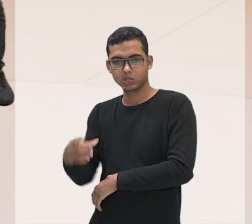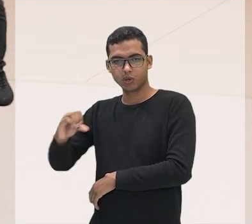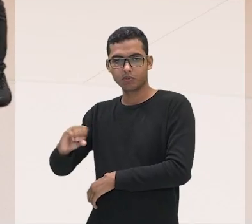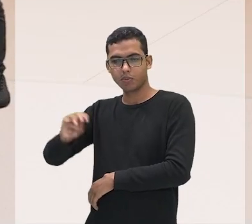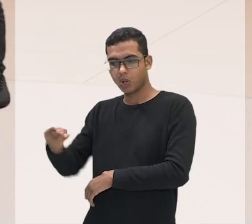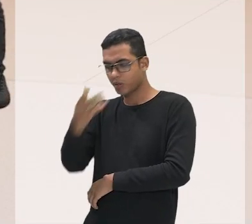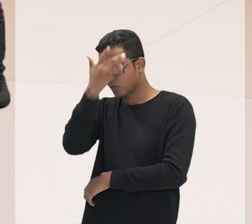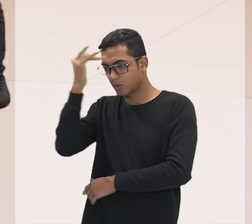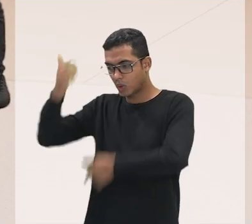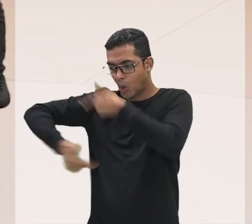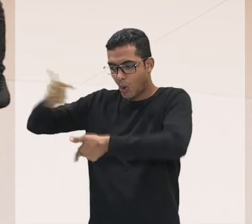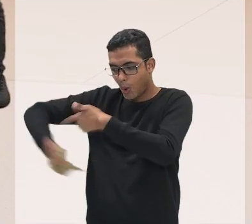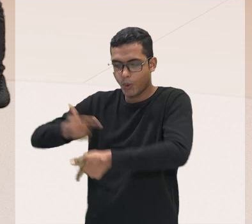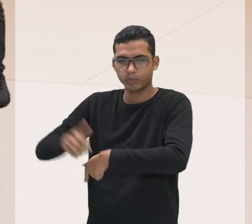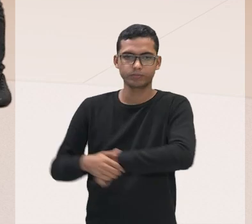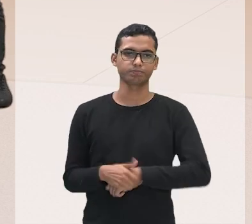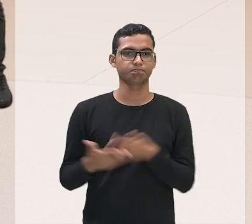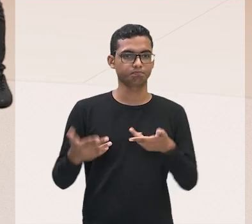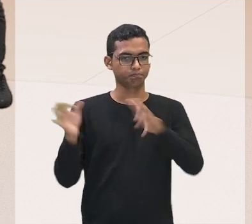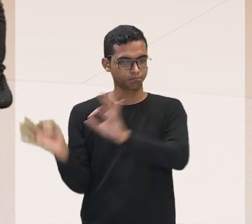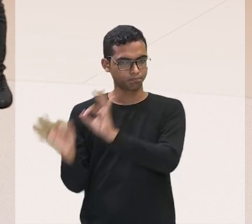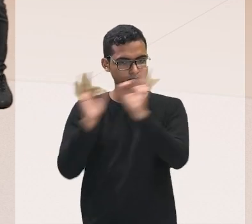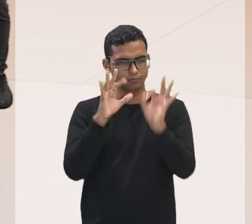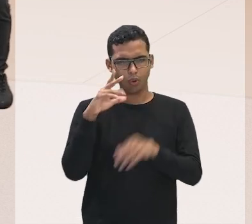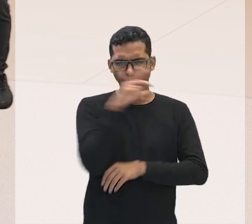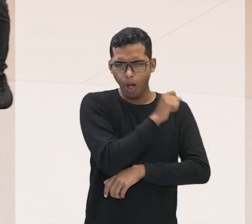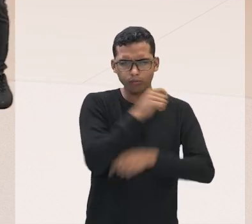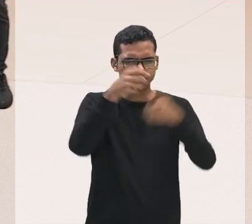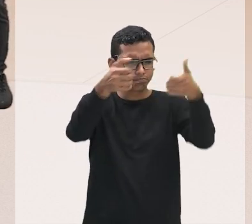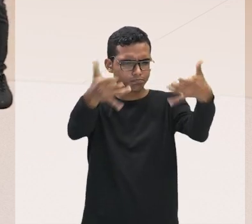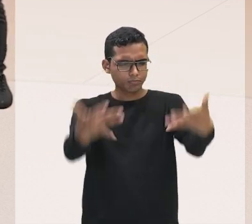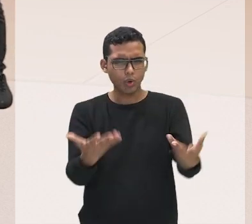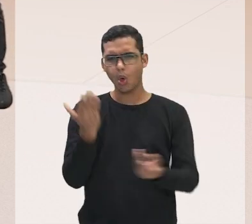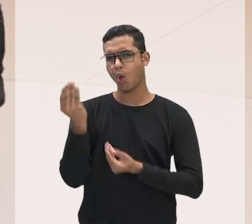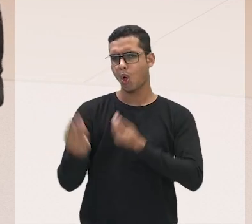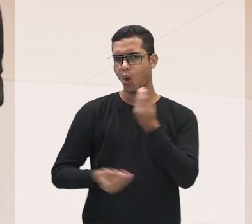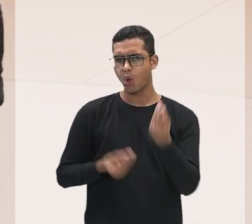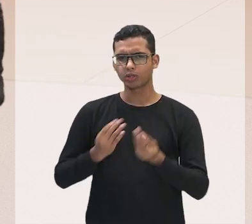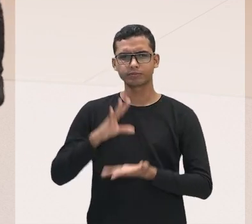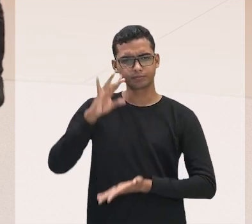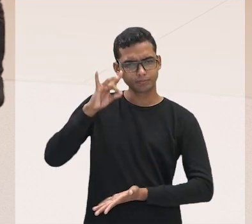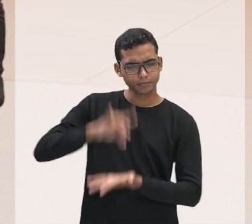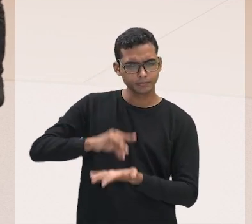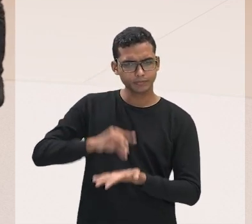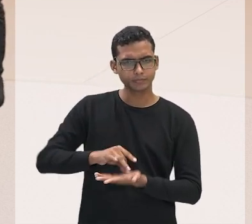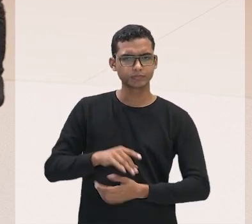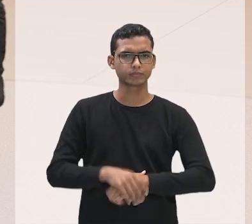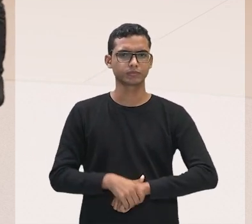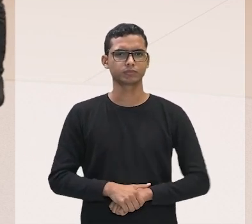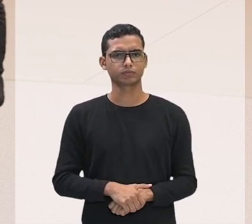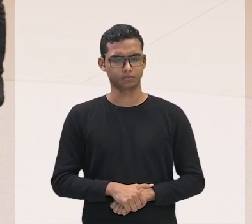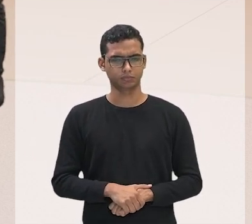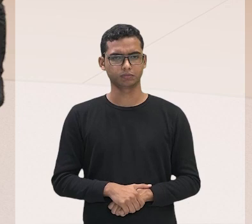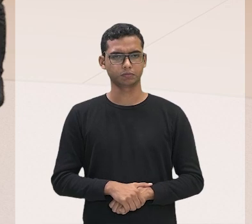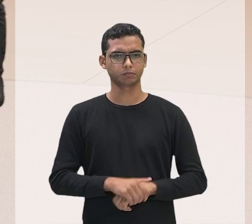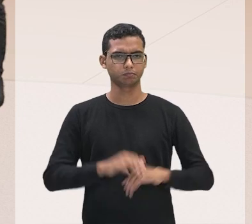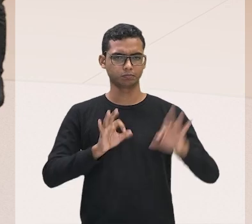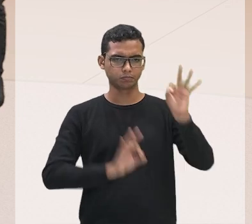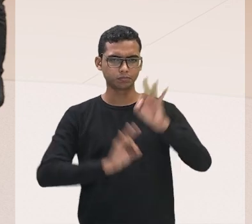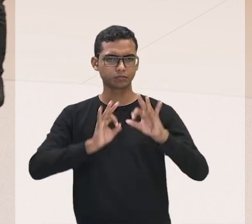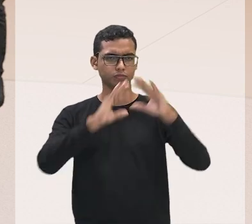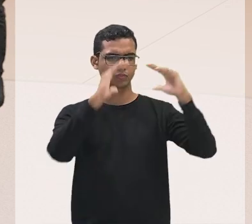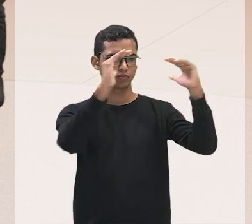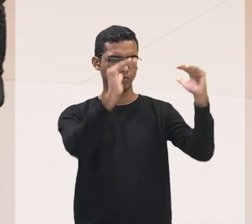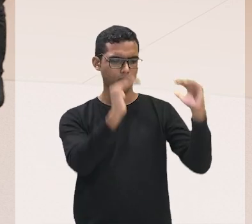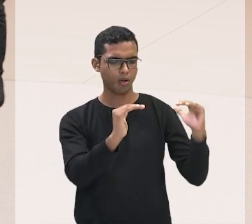fazer aqui agora é dar uma passada rápida em como é oficialmente definido pelo IBGE e